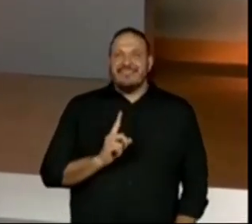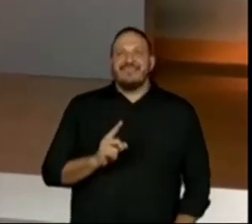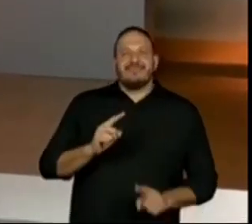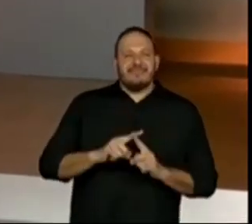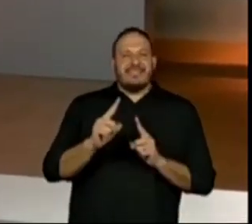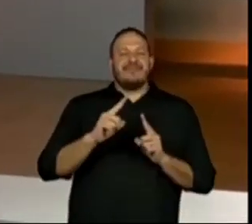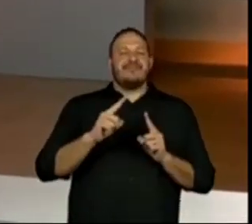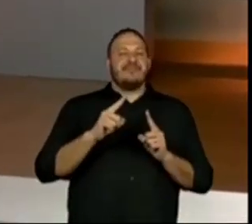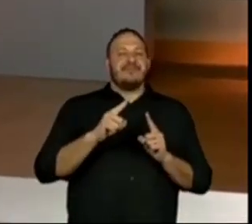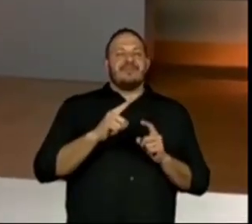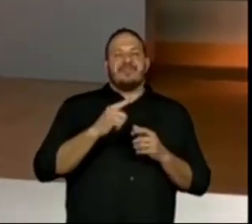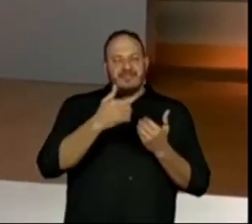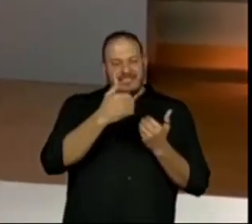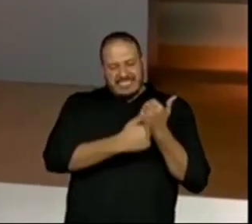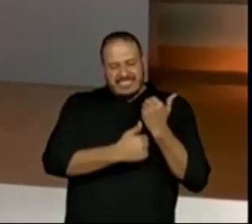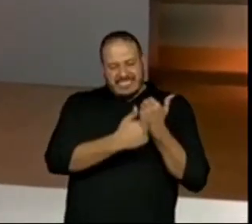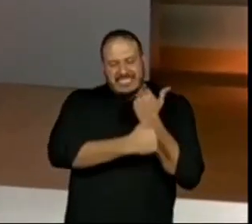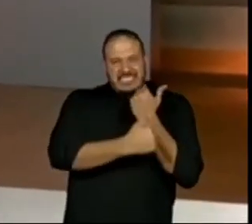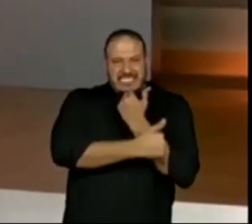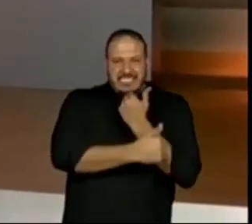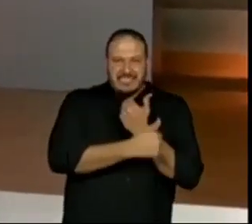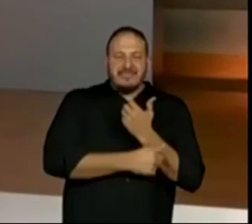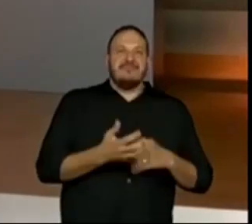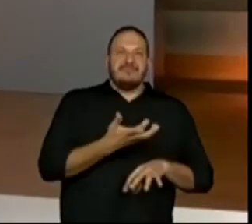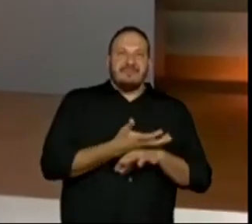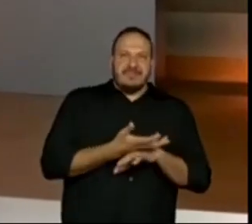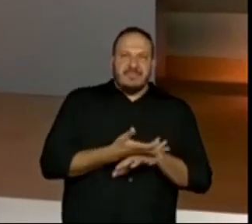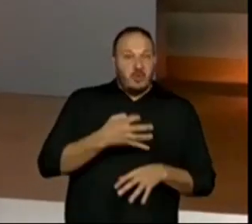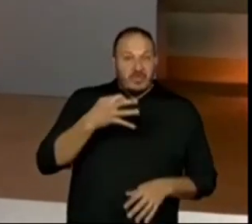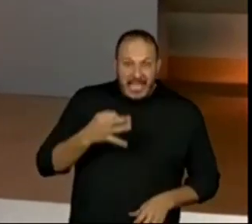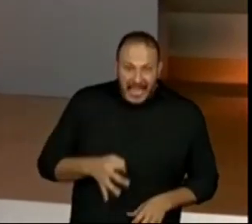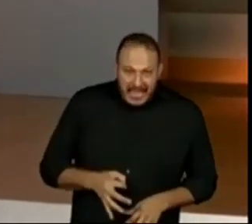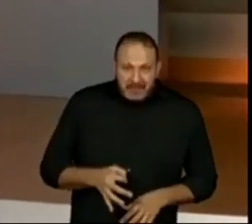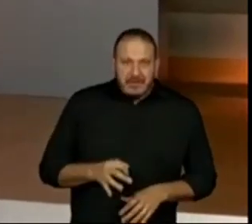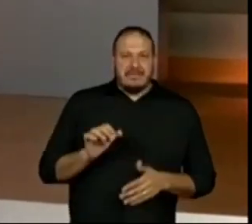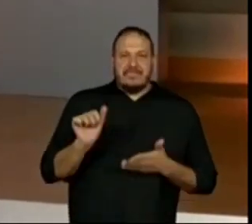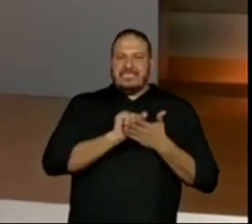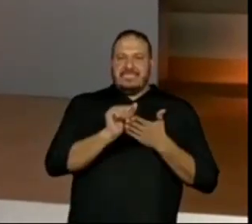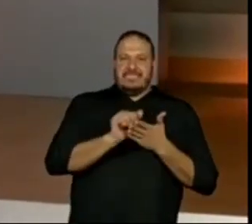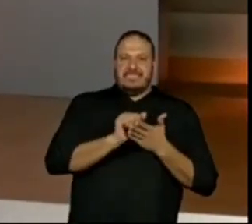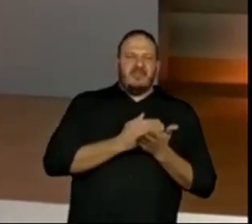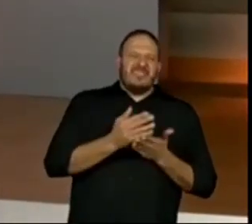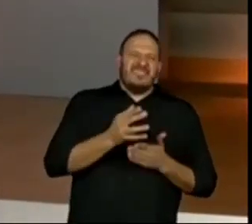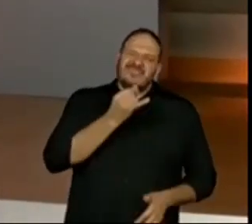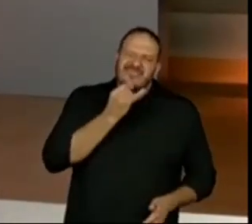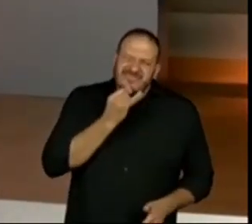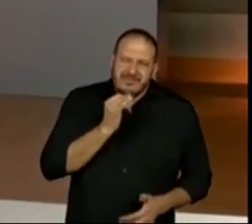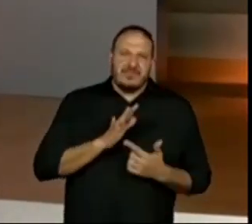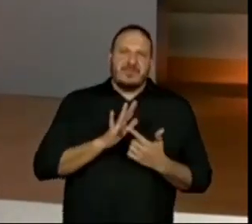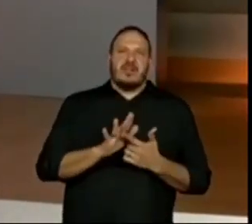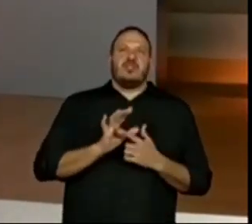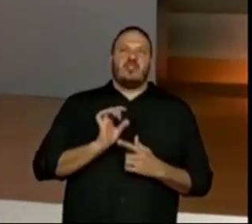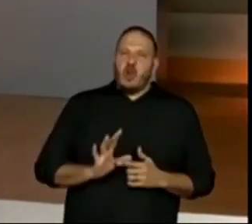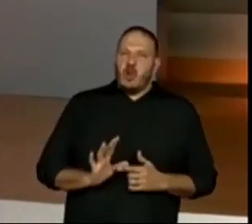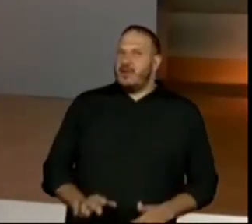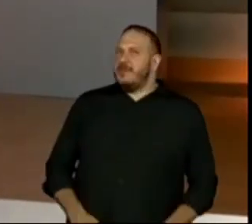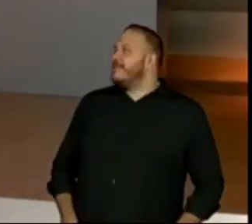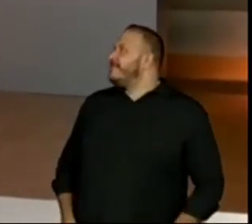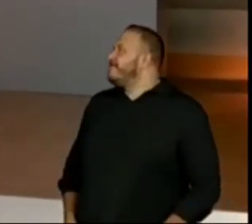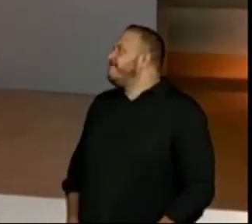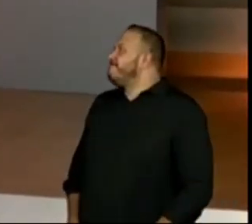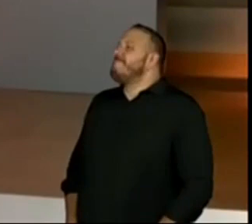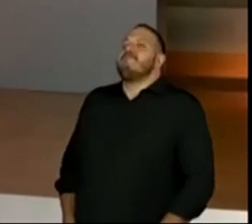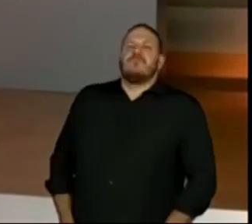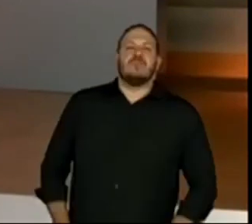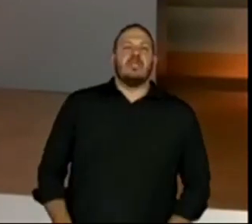abacaxi. Certo? Seria eu começar de novo. Tá? É só para demonstração que eu quero chegar no parágrafo. Fiz